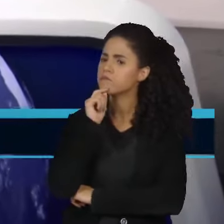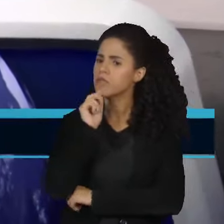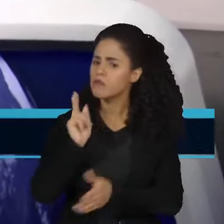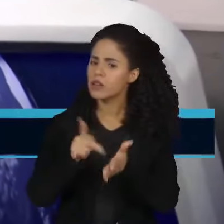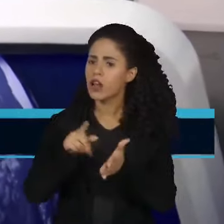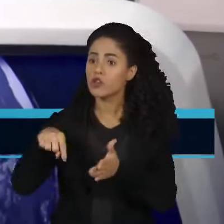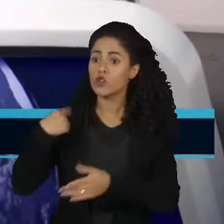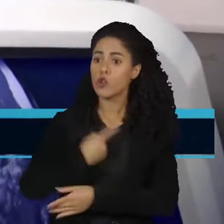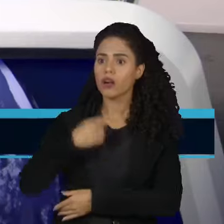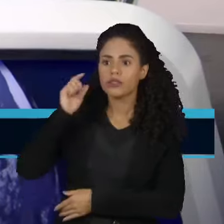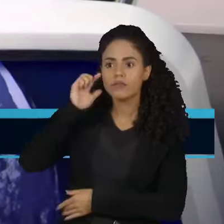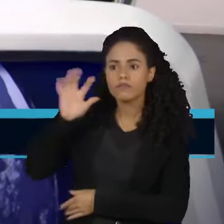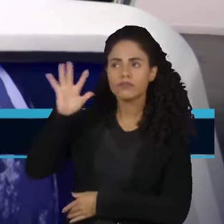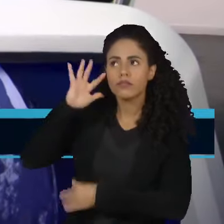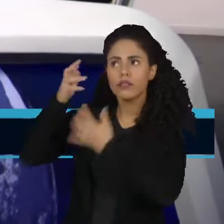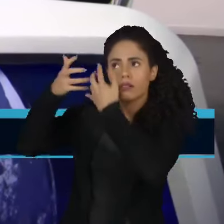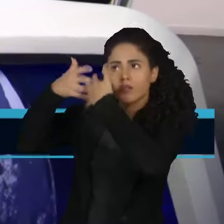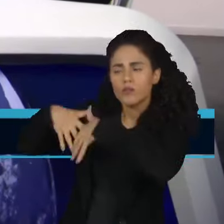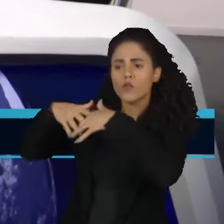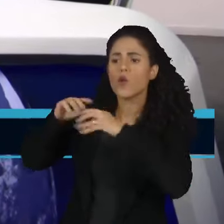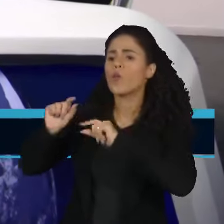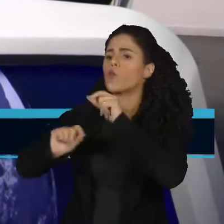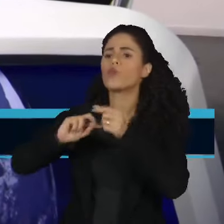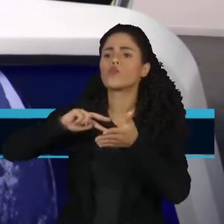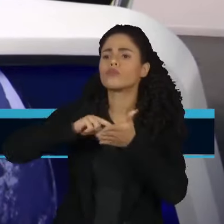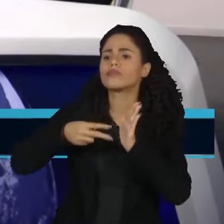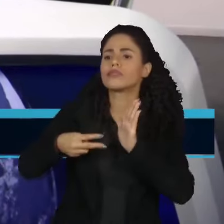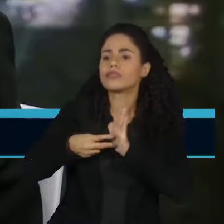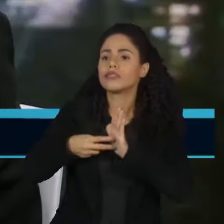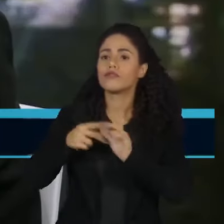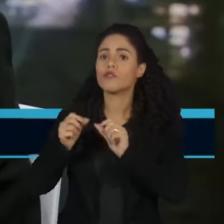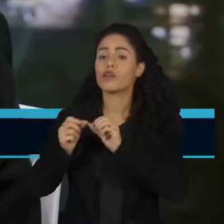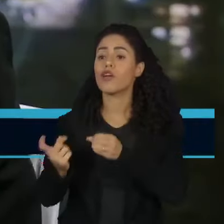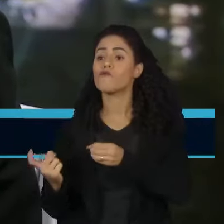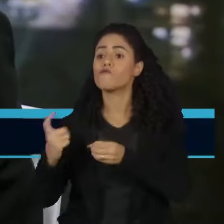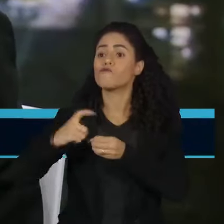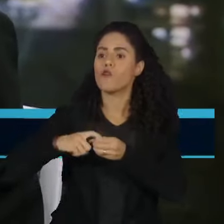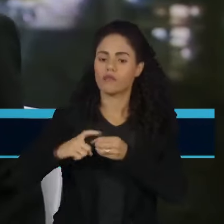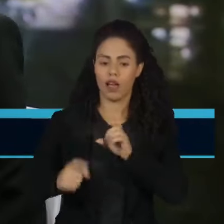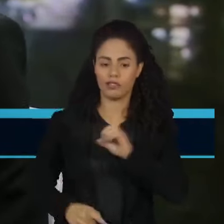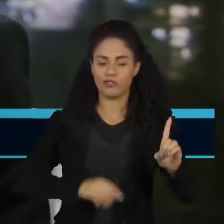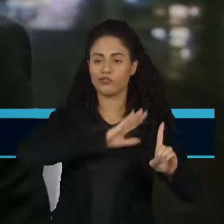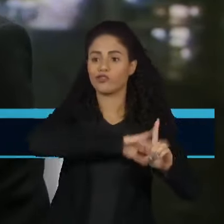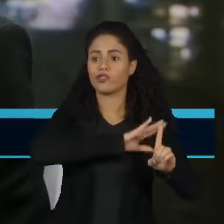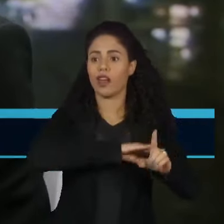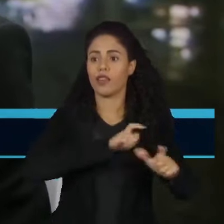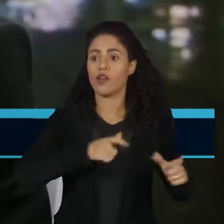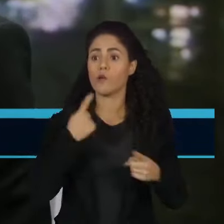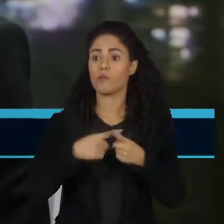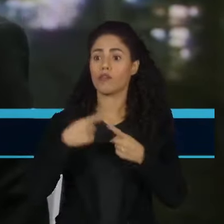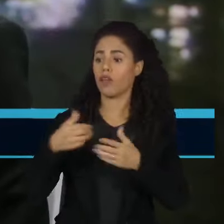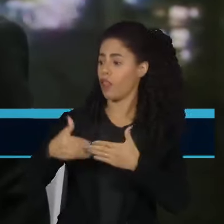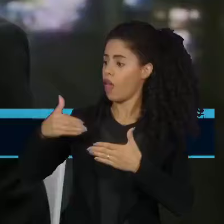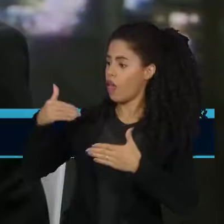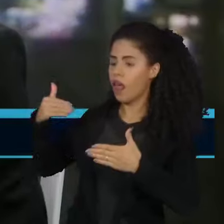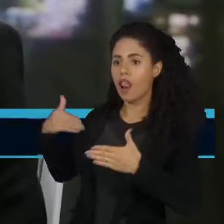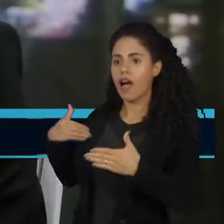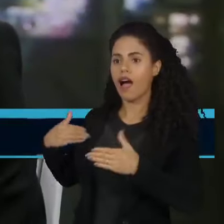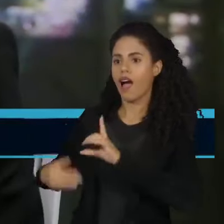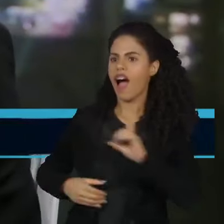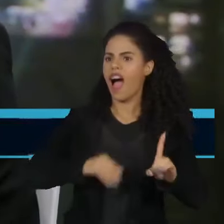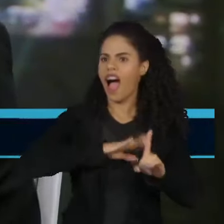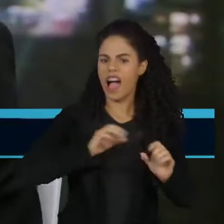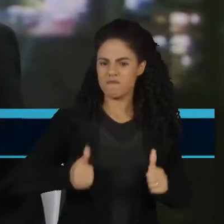que refletir muito o que significa a volta da extrema-direita que nós, alguns anos atrás, achávamos que ela estava